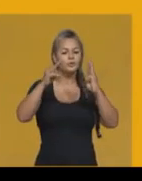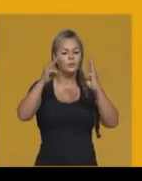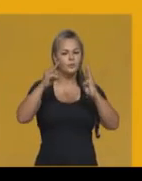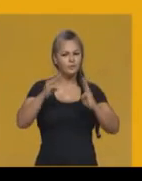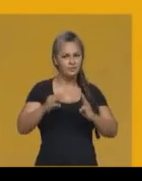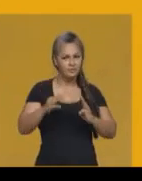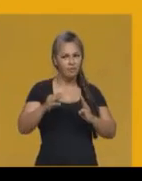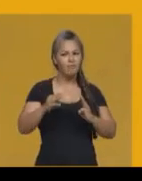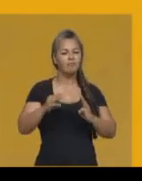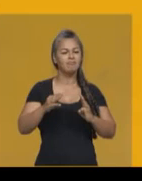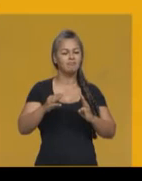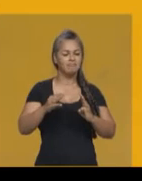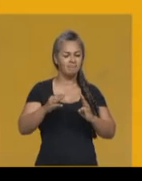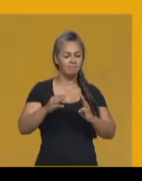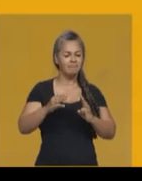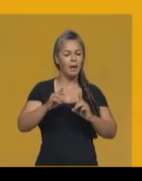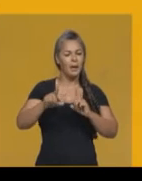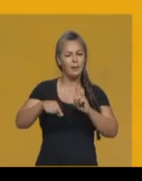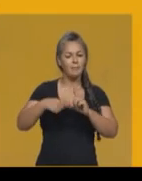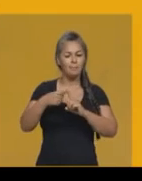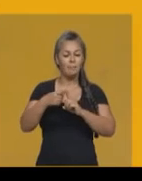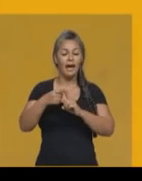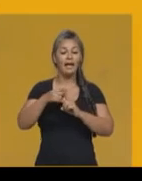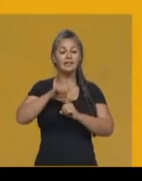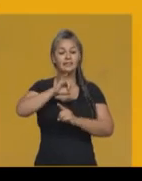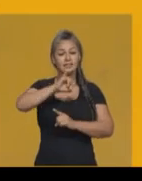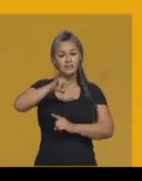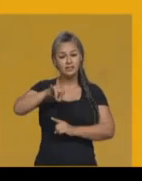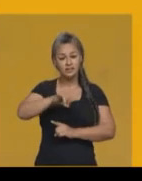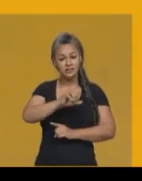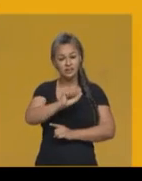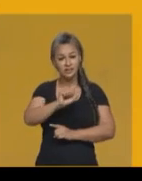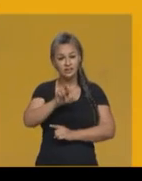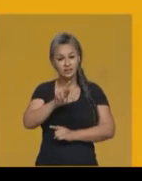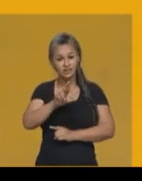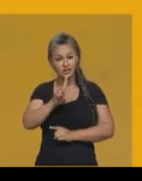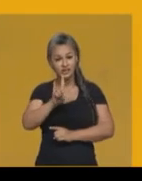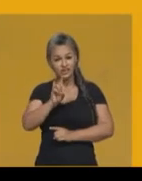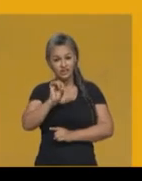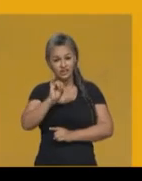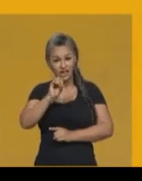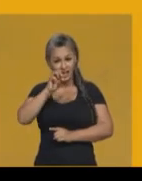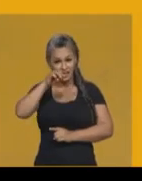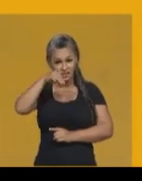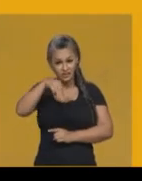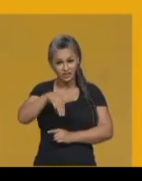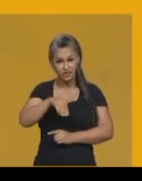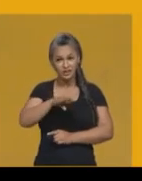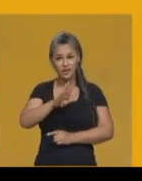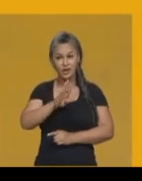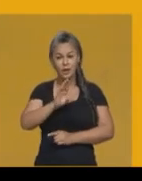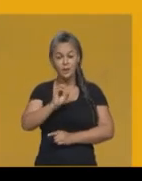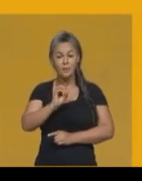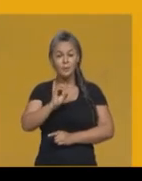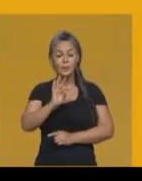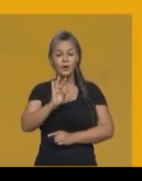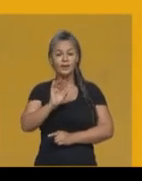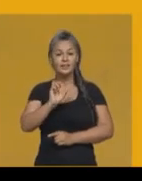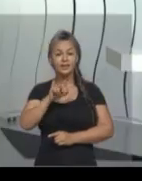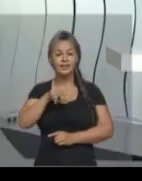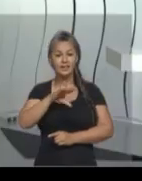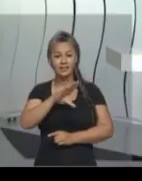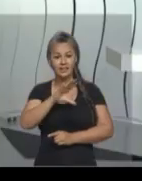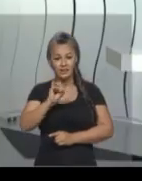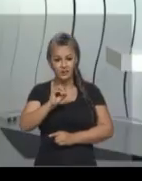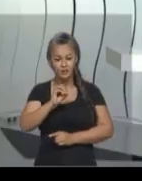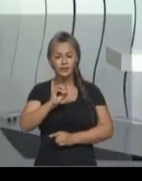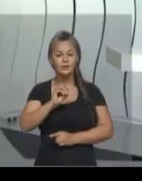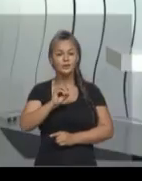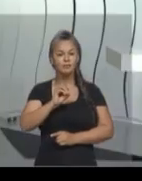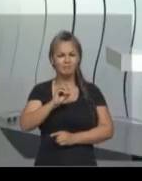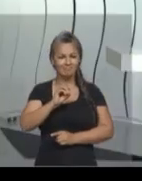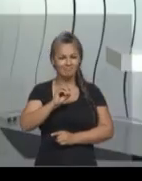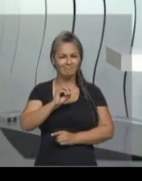Astronômico, da Biblioteca Real e da Academia de Belas Artes.